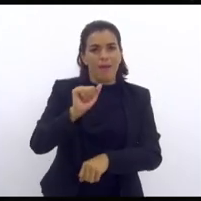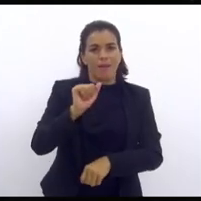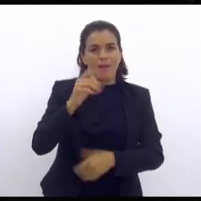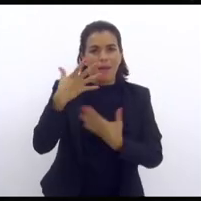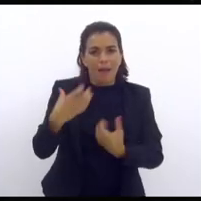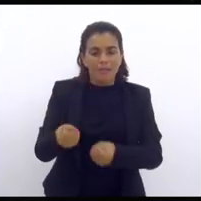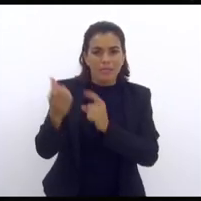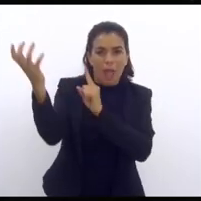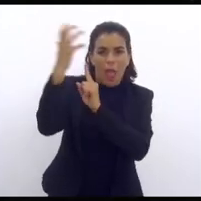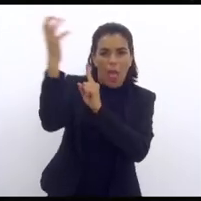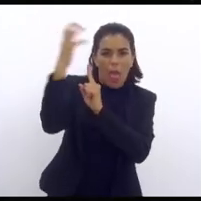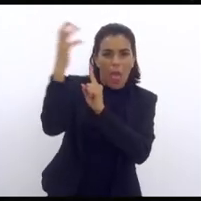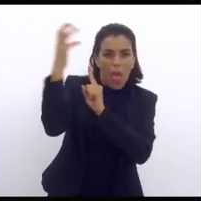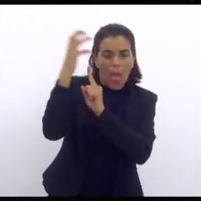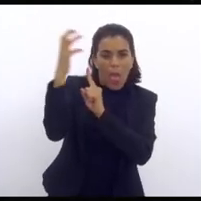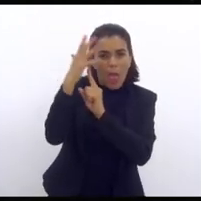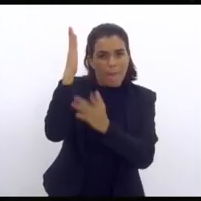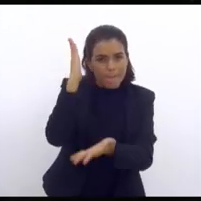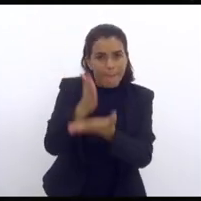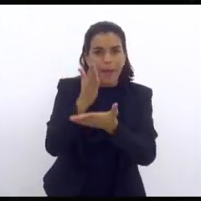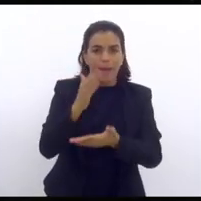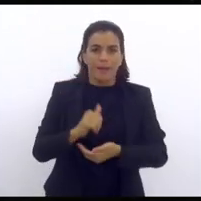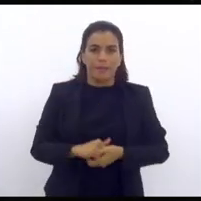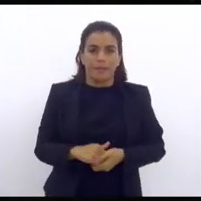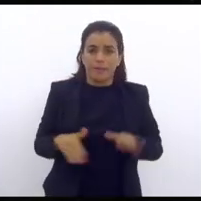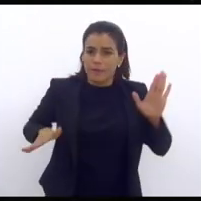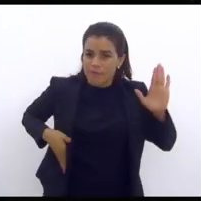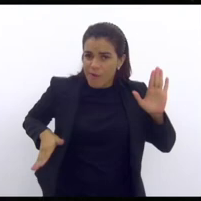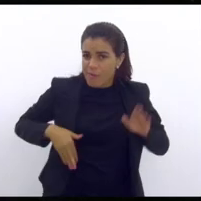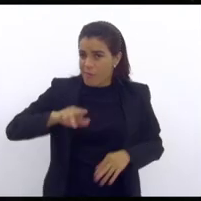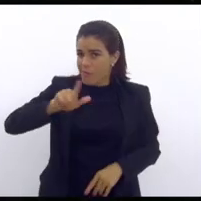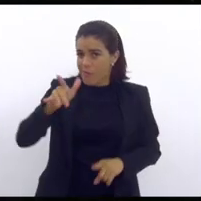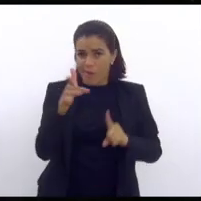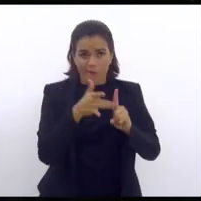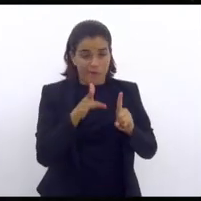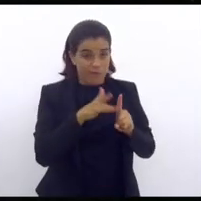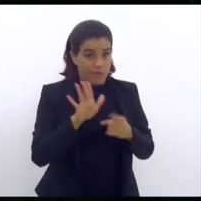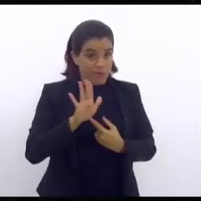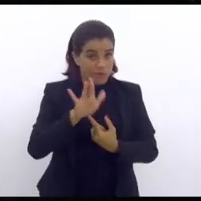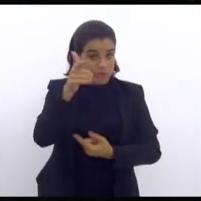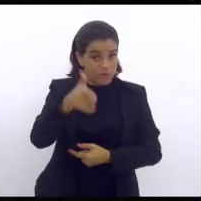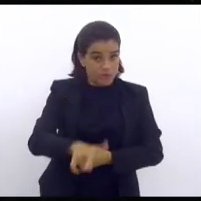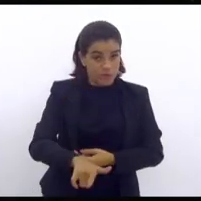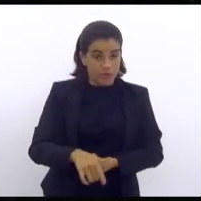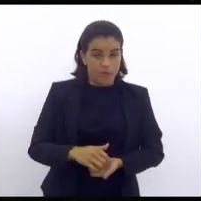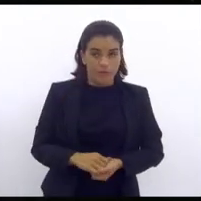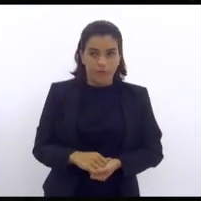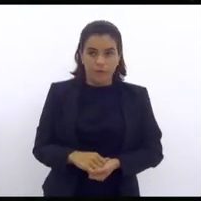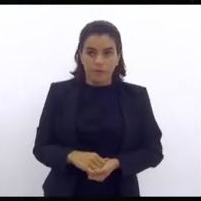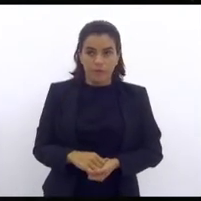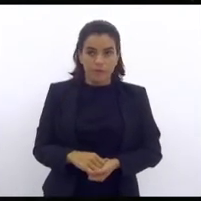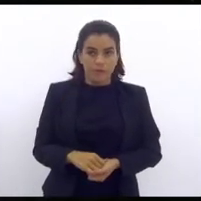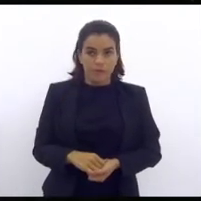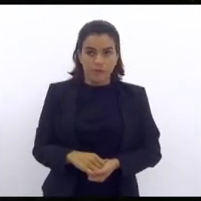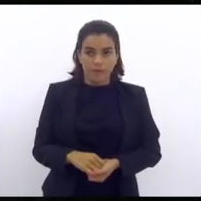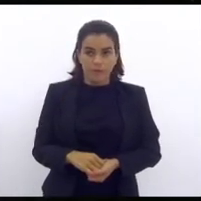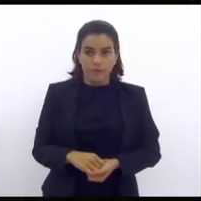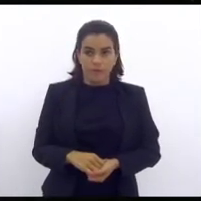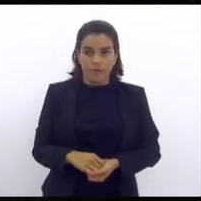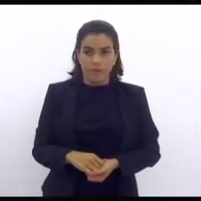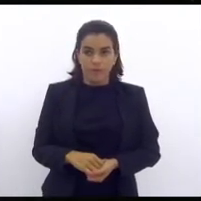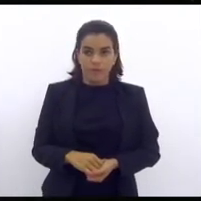O vagabundo, ele não é vítima da sociedade. Vou mostrar mais uma vez. Cadê ele? Rindo.